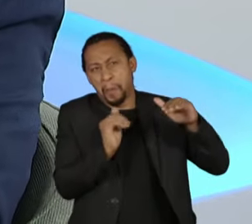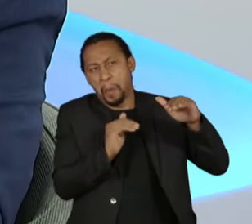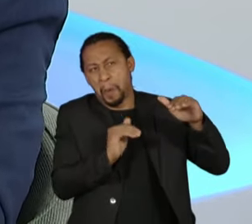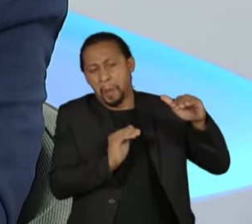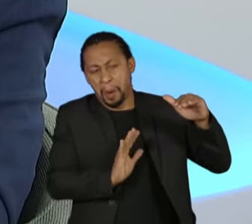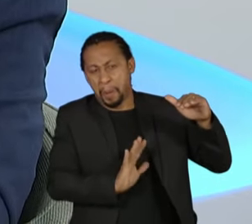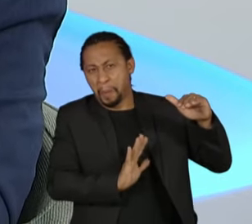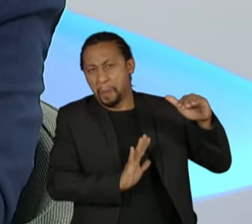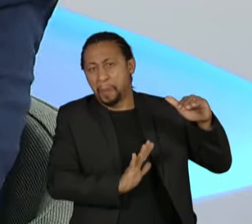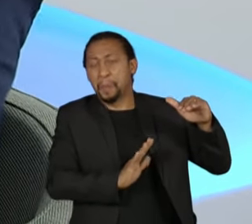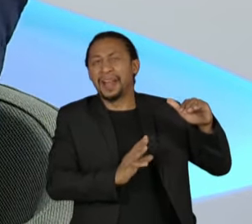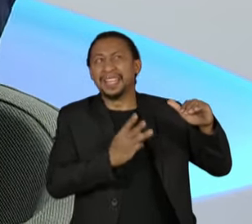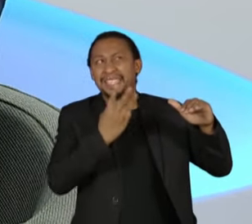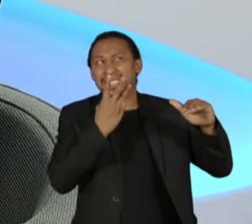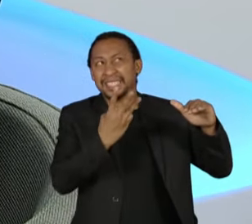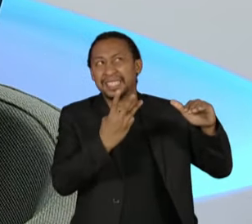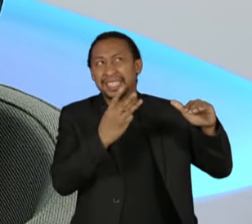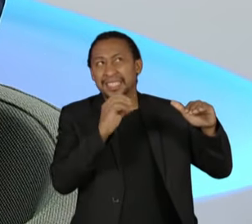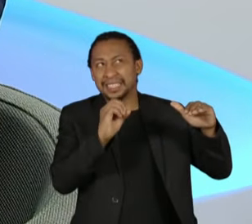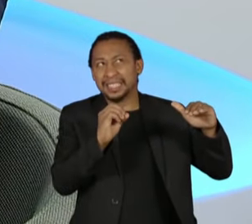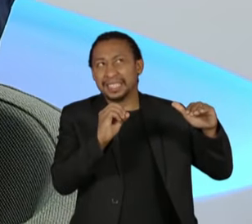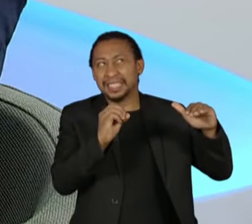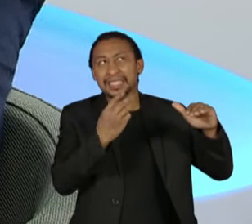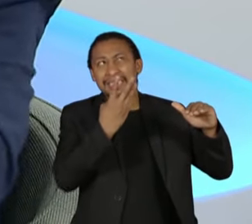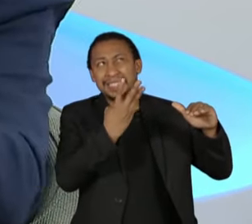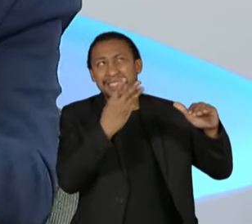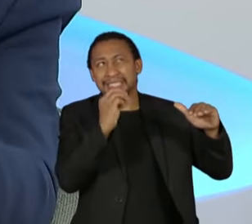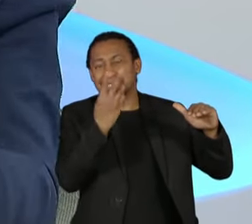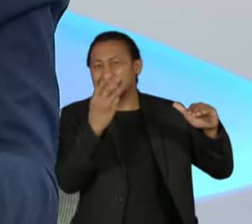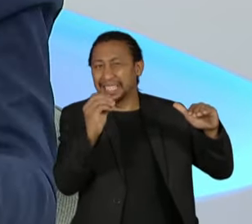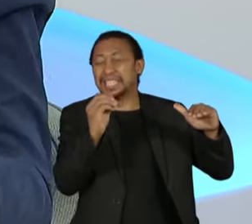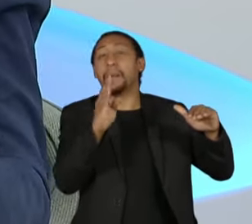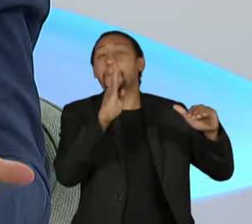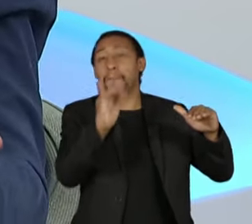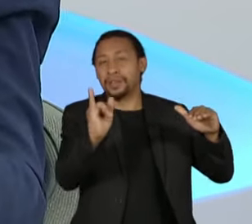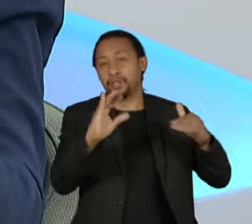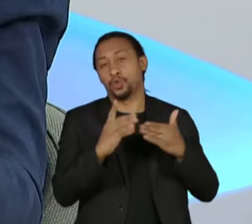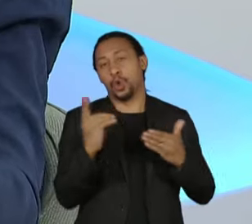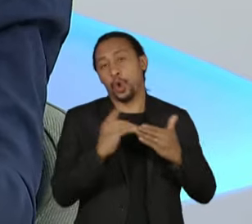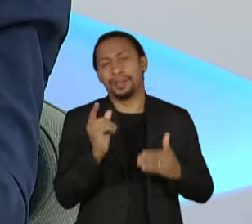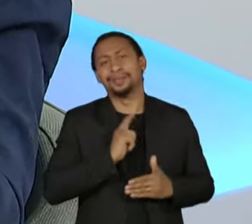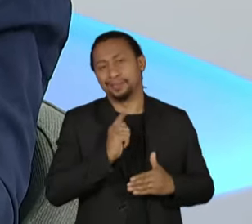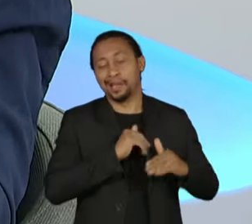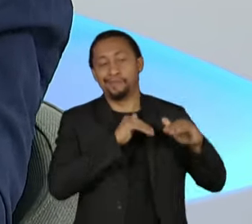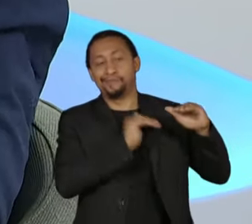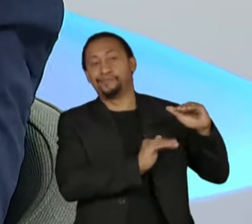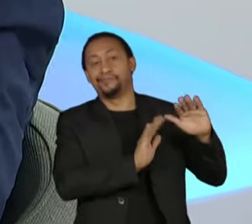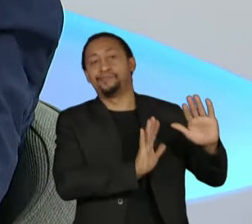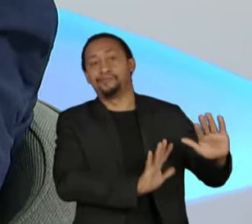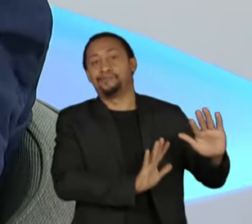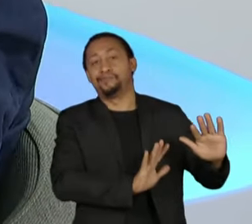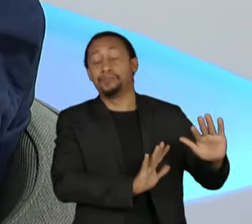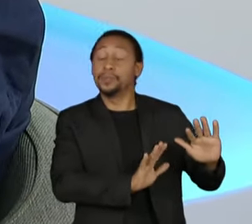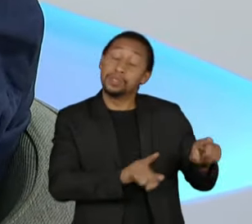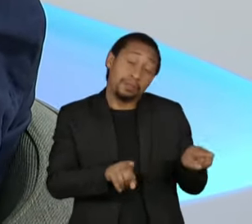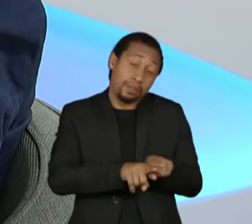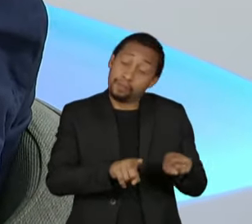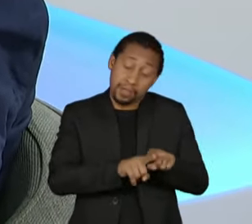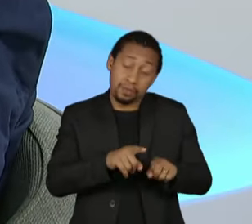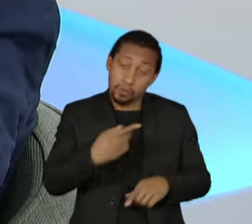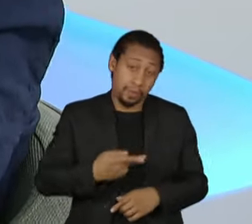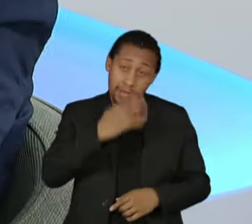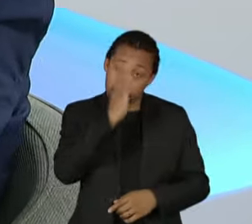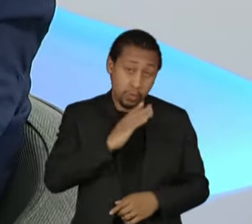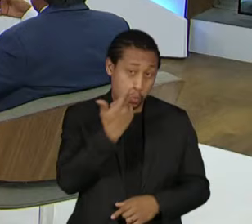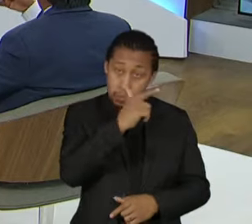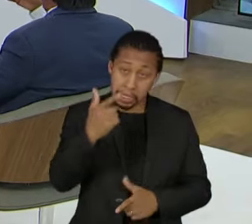bilhões de dólares e, mais ainda, praticamente o país não tem endividamento internacional.